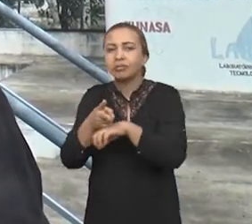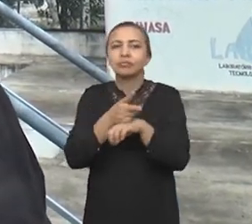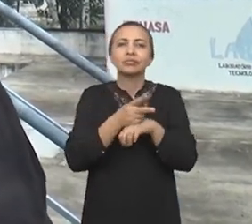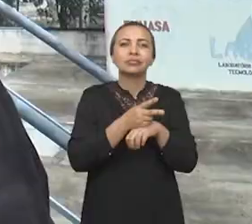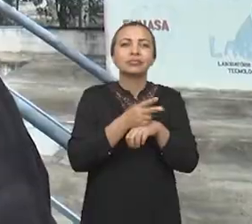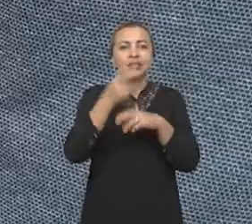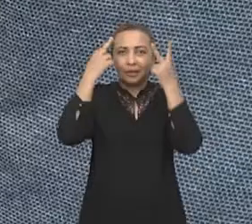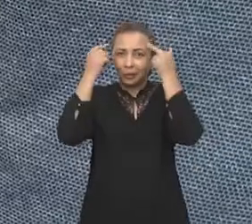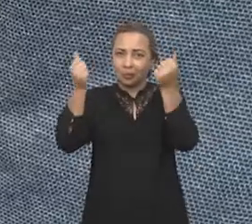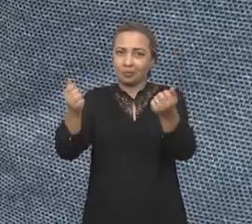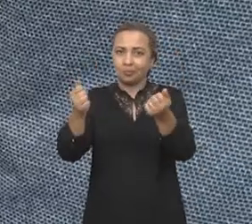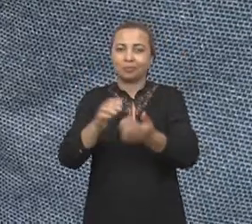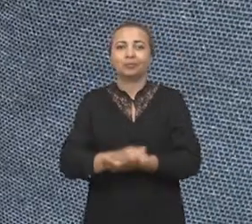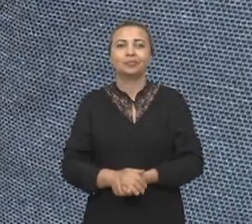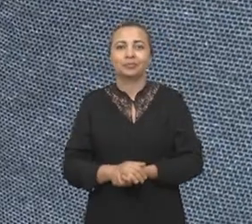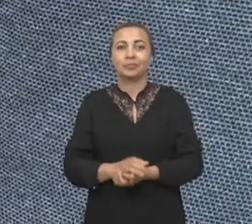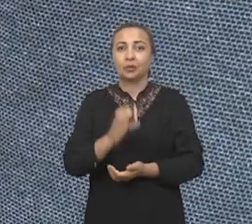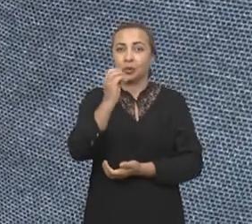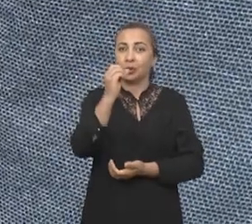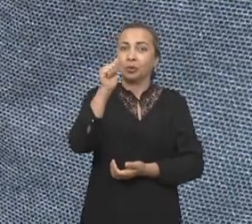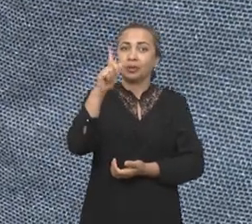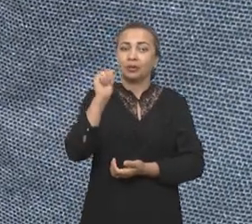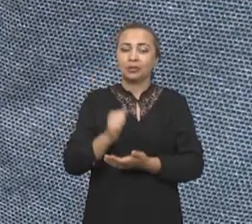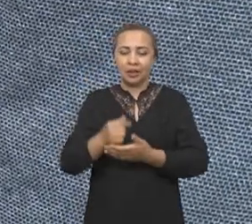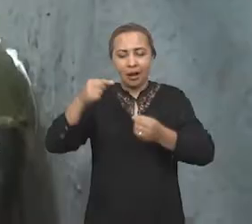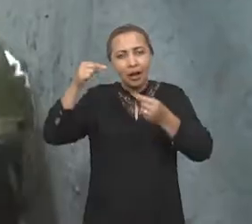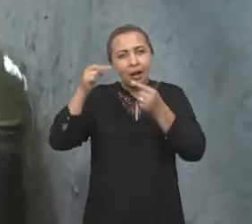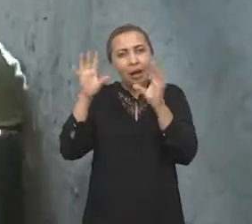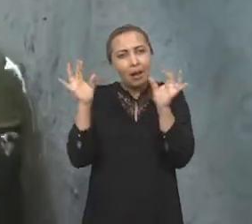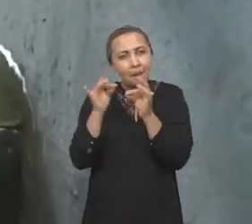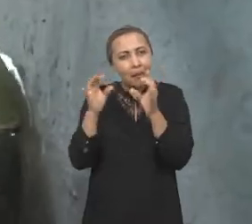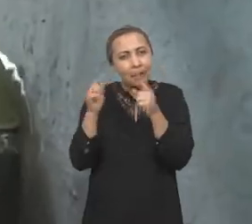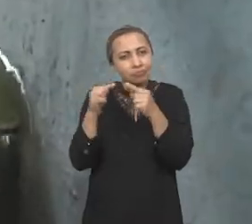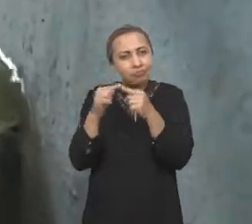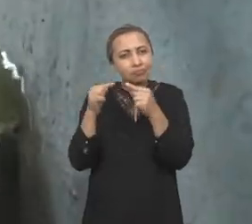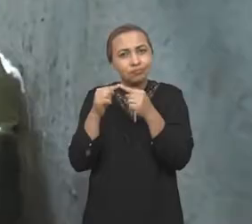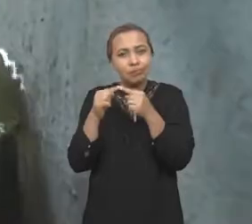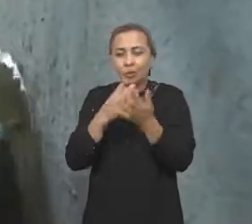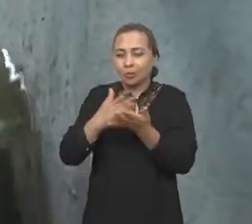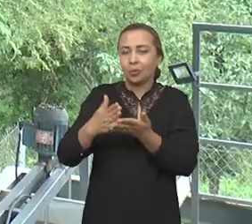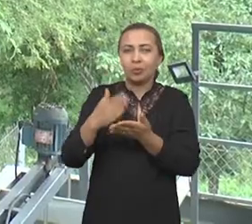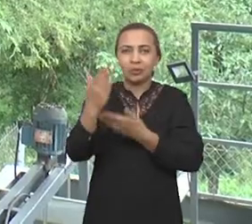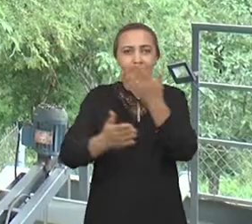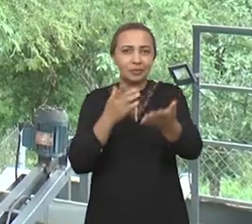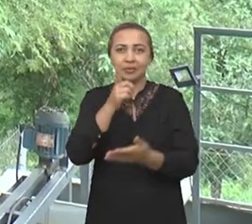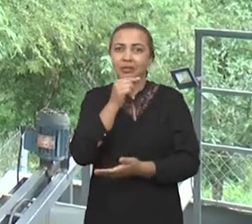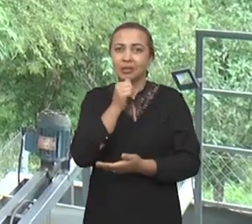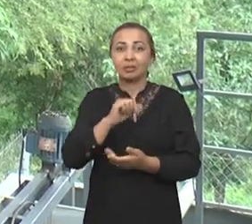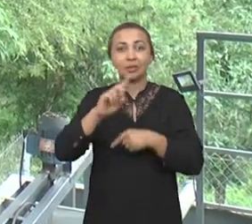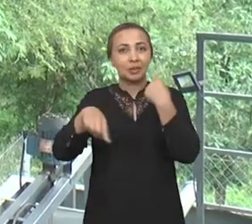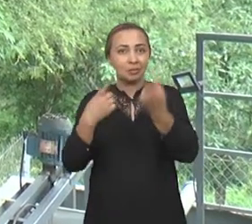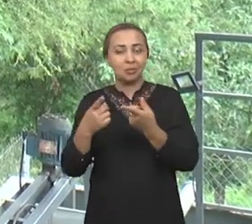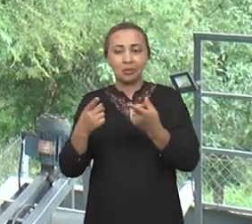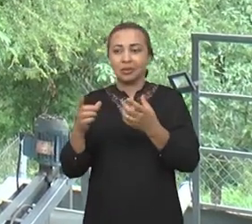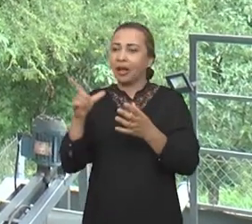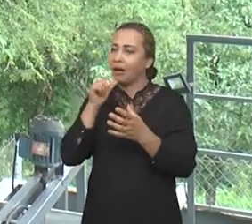recurso natural. O coagulante orgânico é aplicado logo no início do processo de tratamento de água. Após a coleta